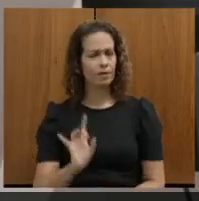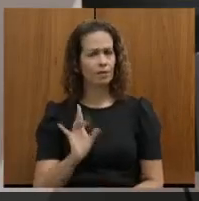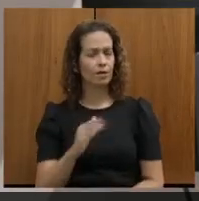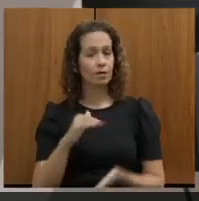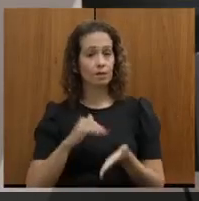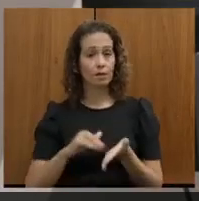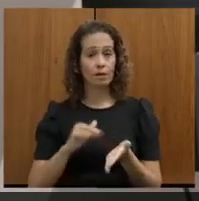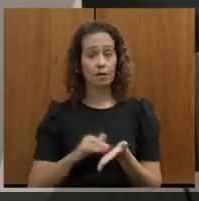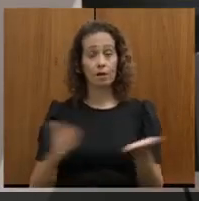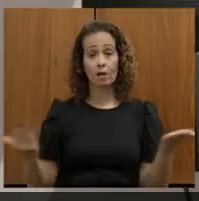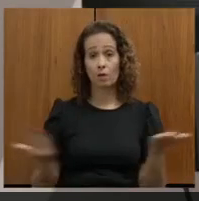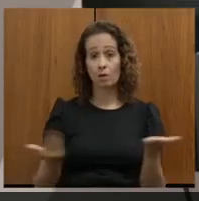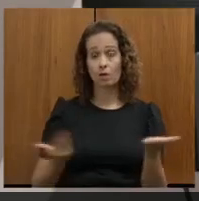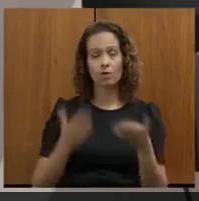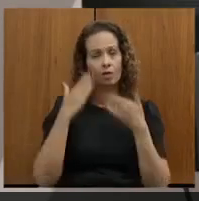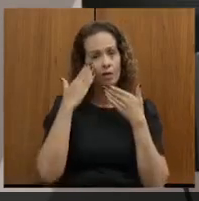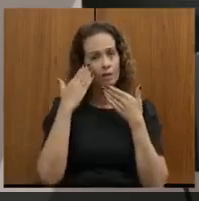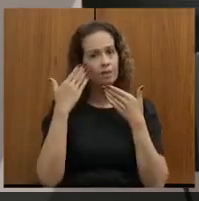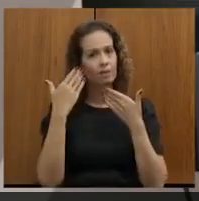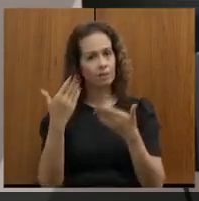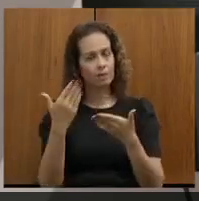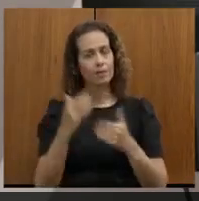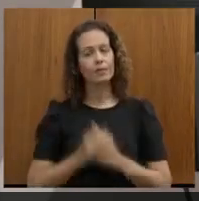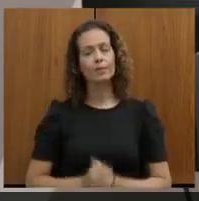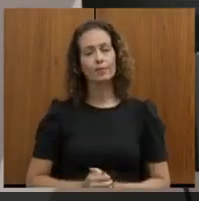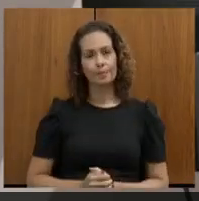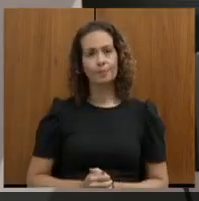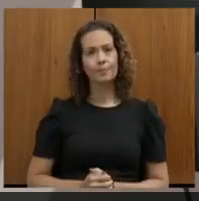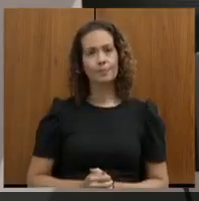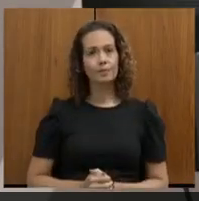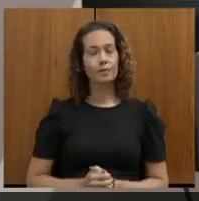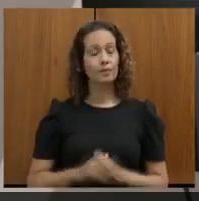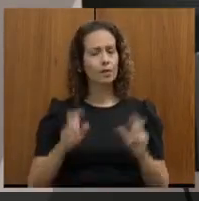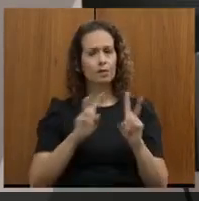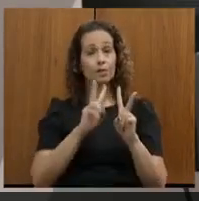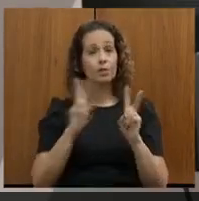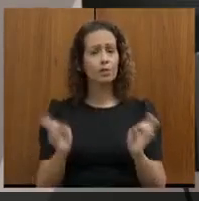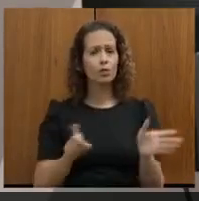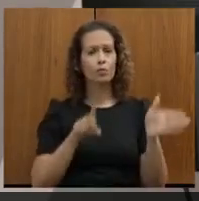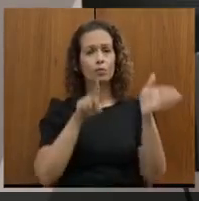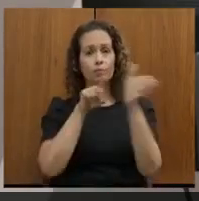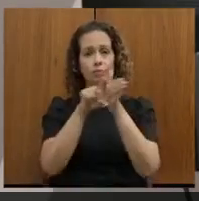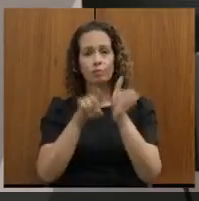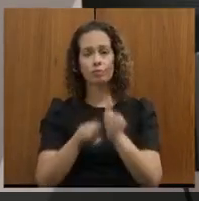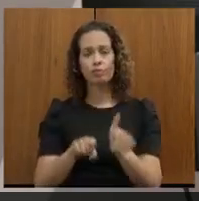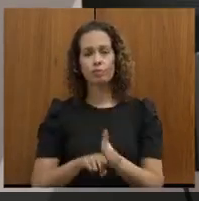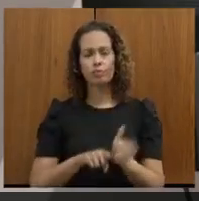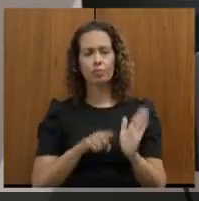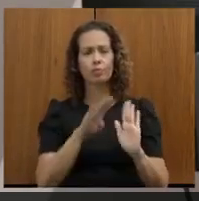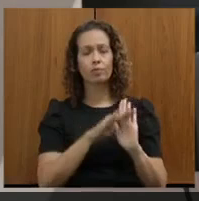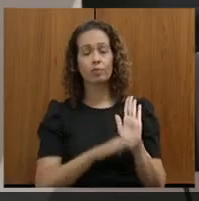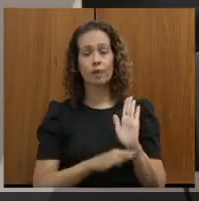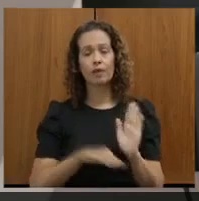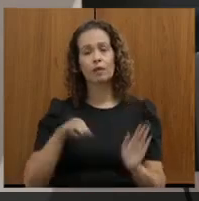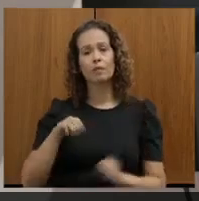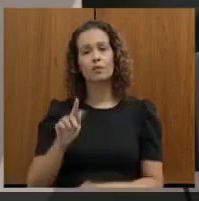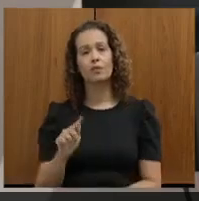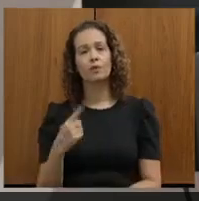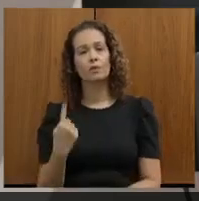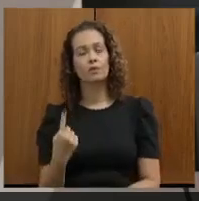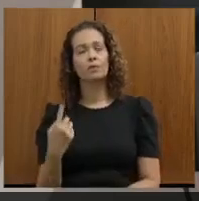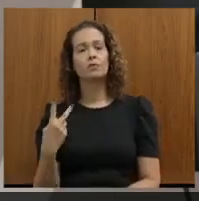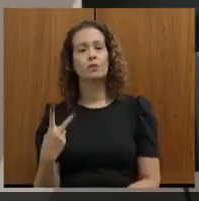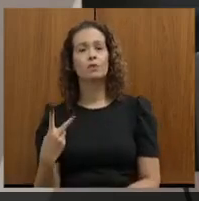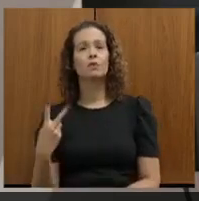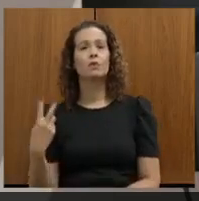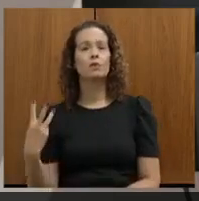hoje, é apenas agradecimento, sobre várias questões, como a MG123, que